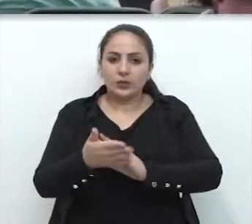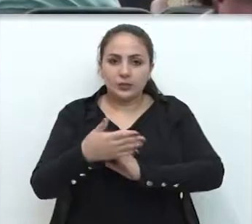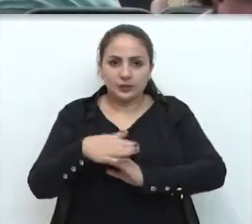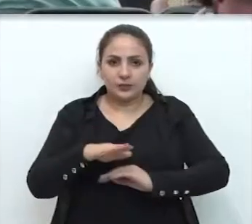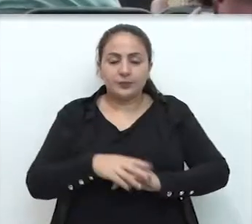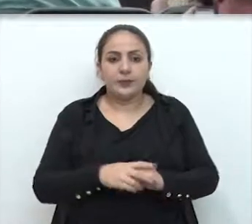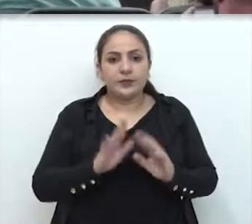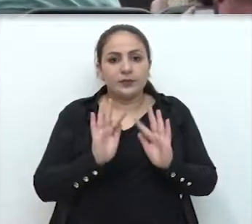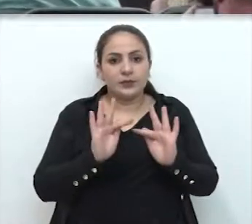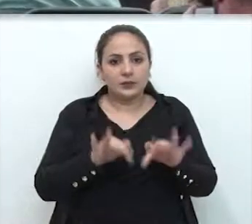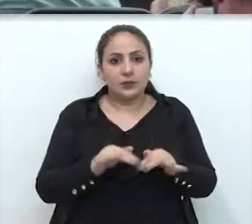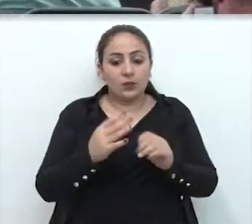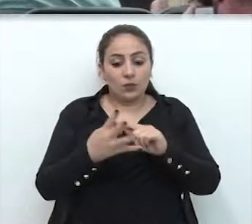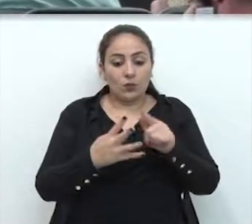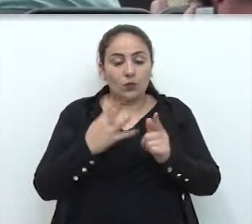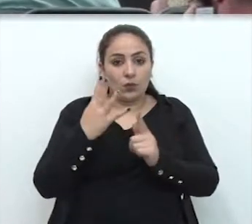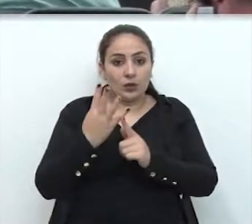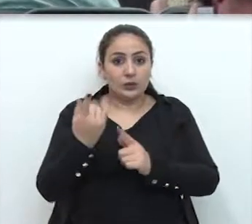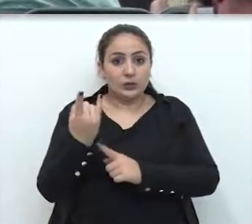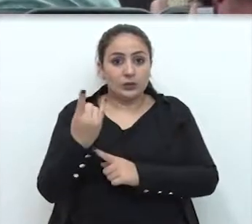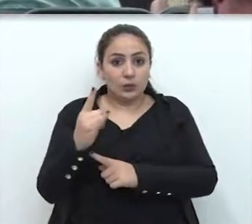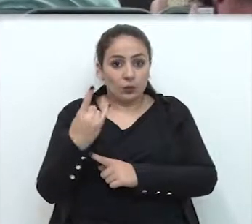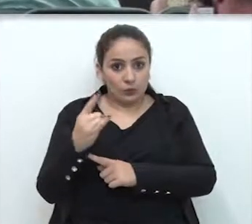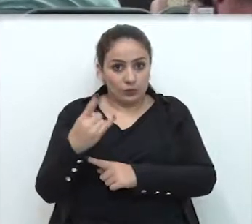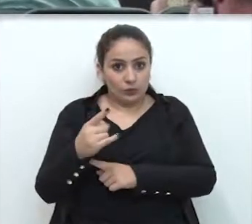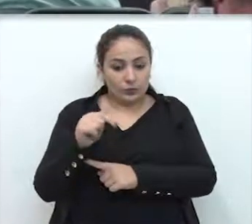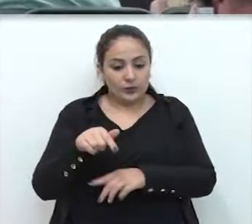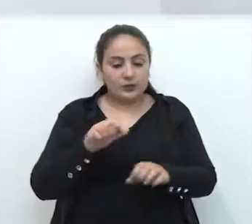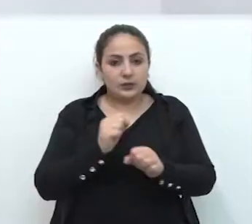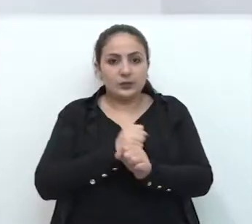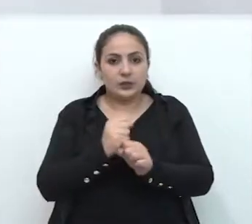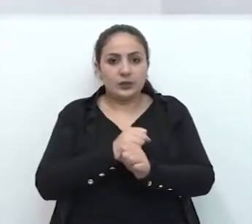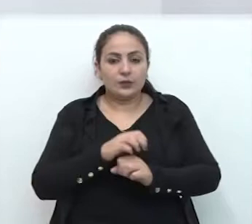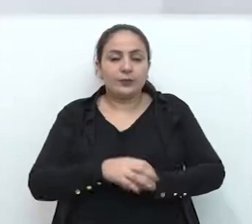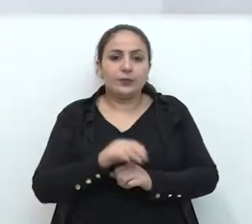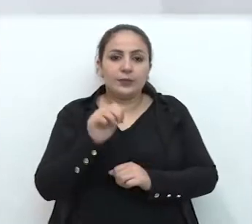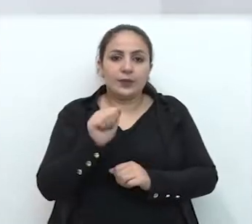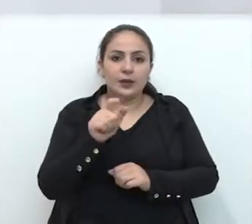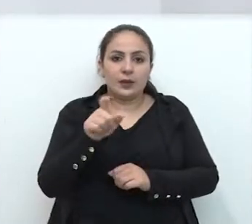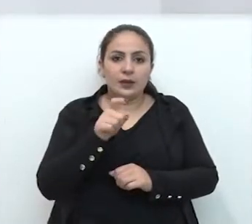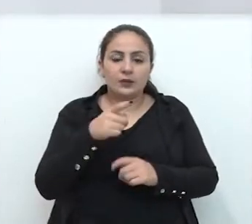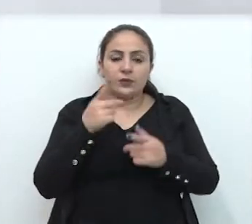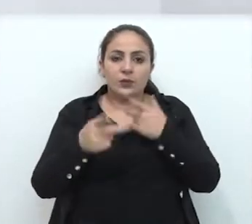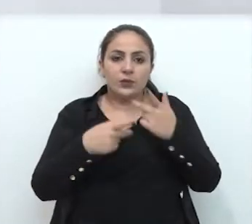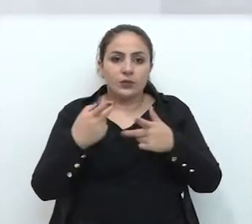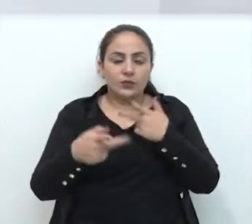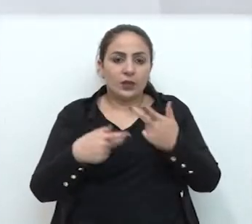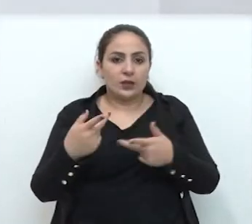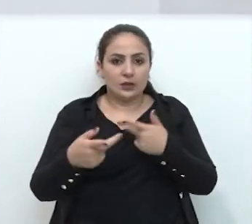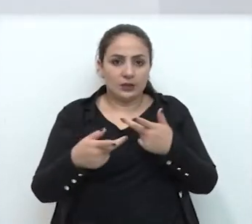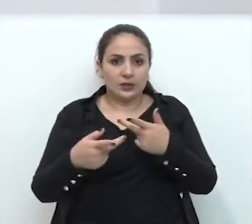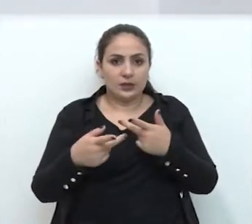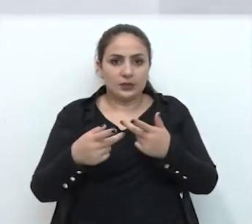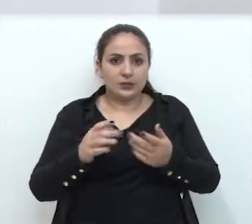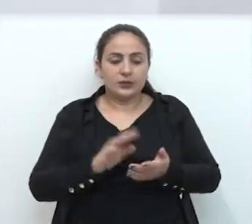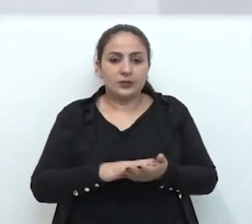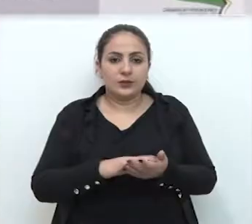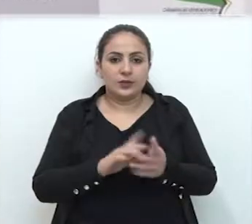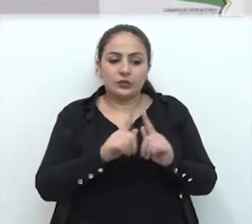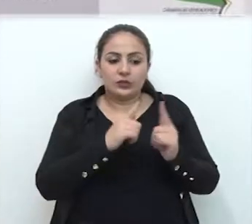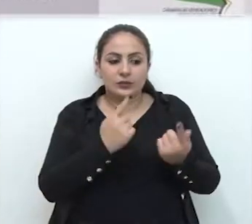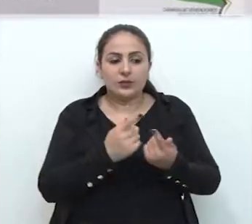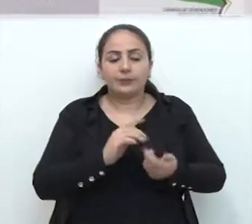Para finalizar seu quarto e último grande expediente deste ano, Alex fez uma prestação de contas do mandato.